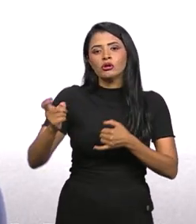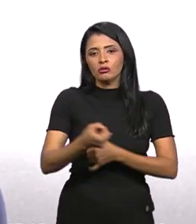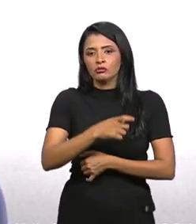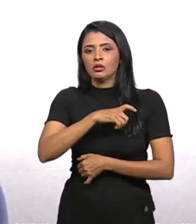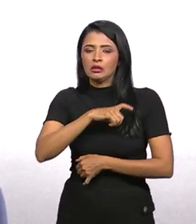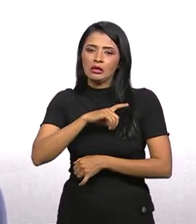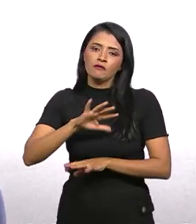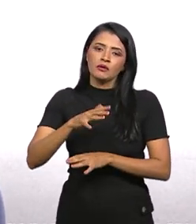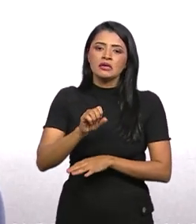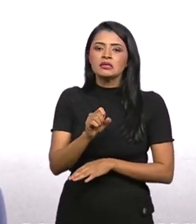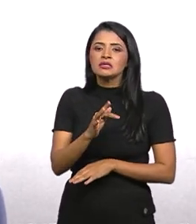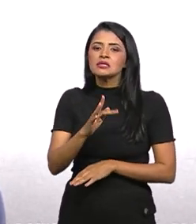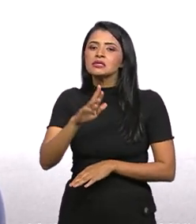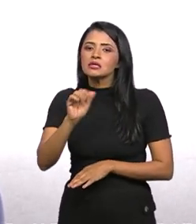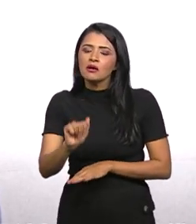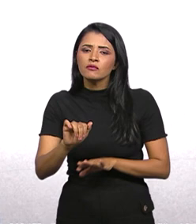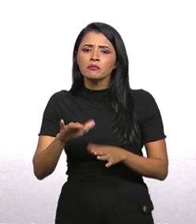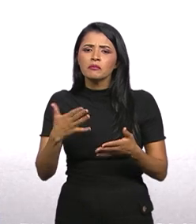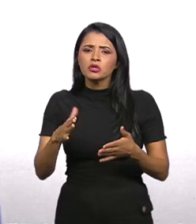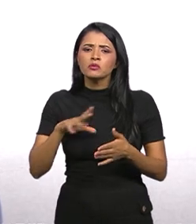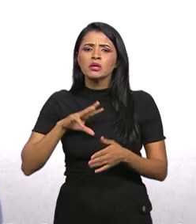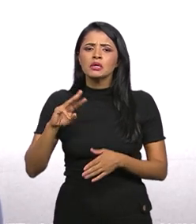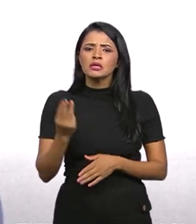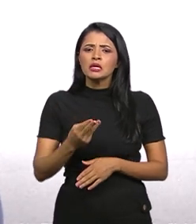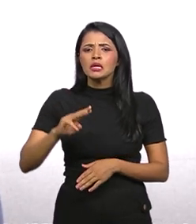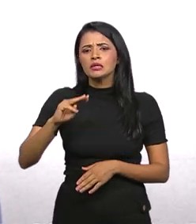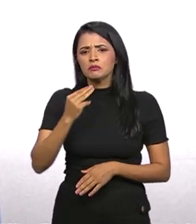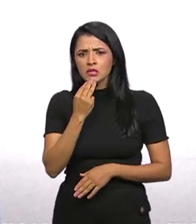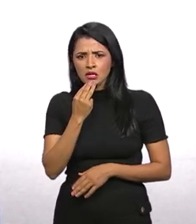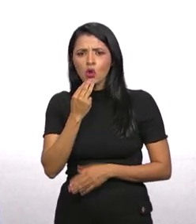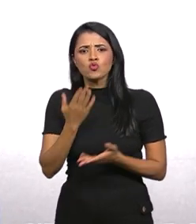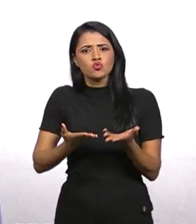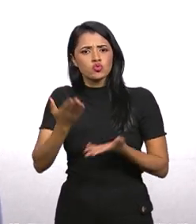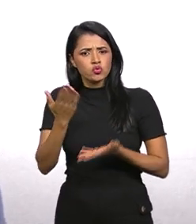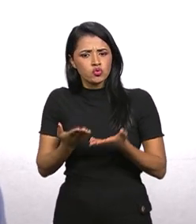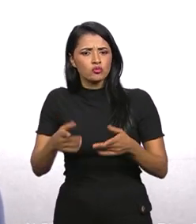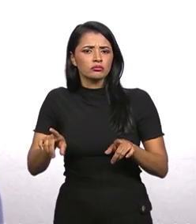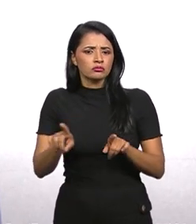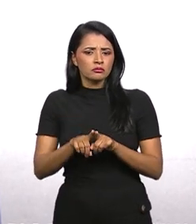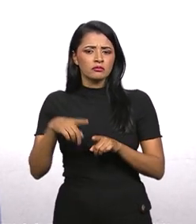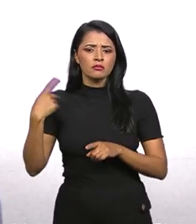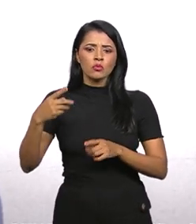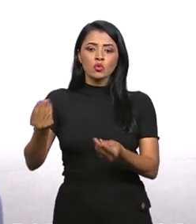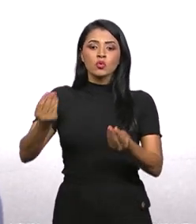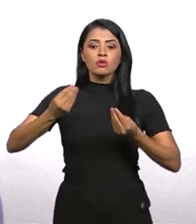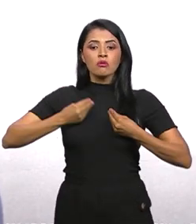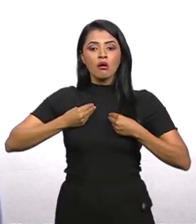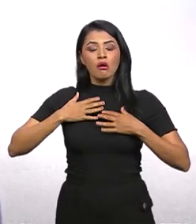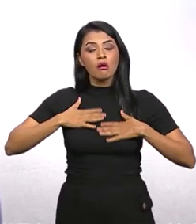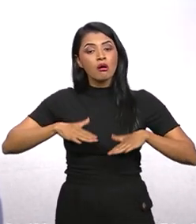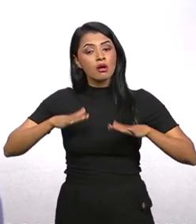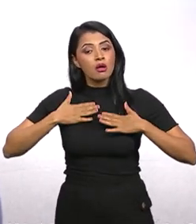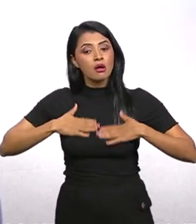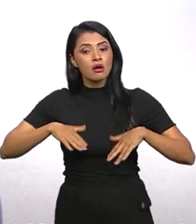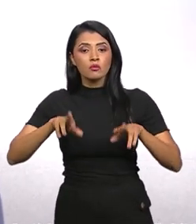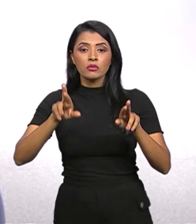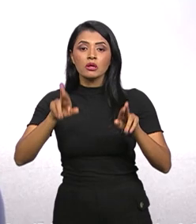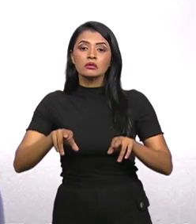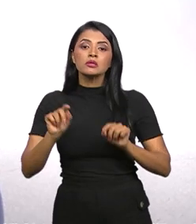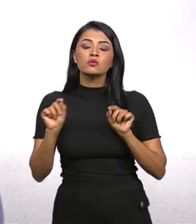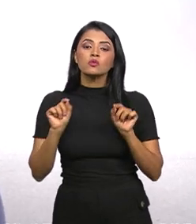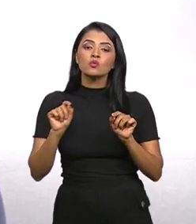safra em torno de pouco mais de 3 milhões de toneladas, o que nos dá uma tranquilidade em relação